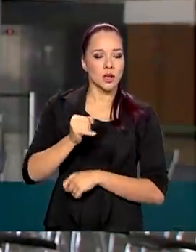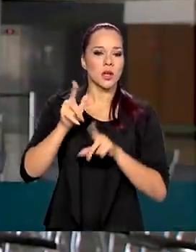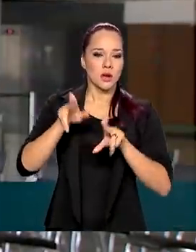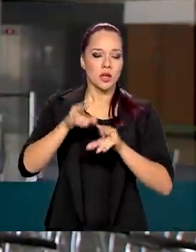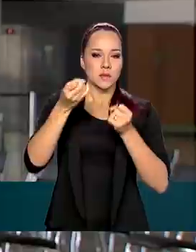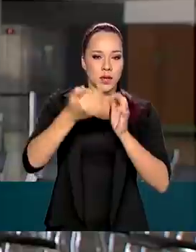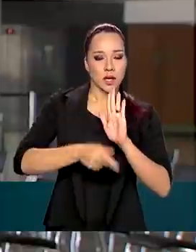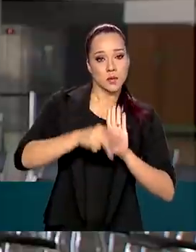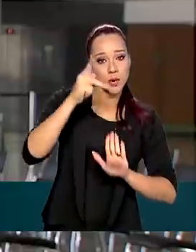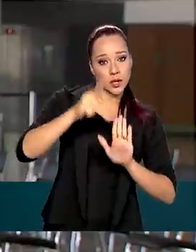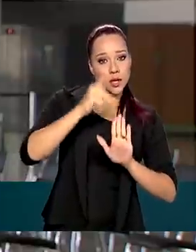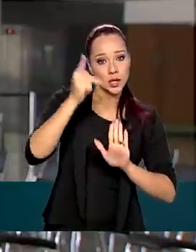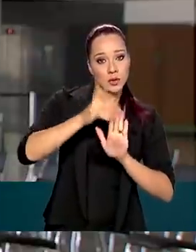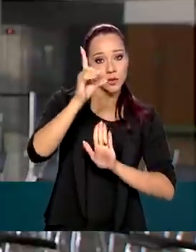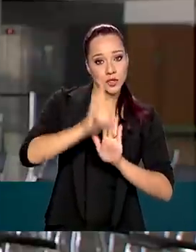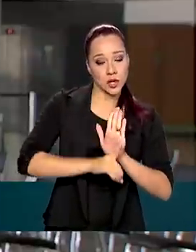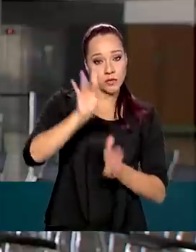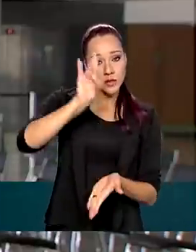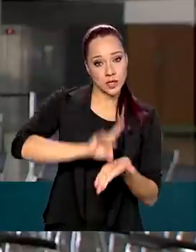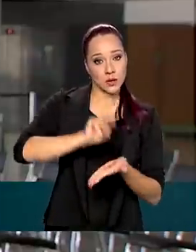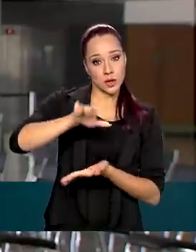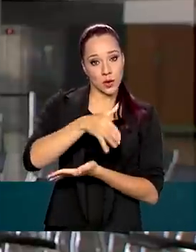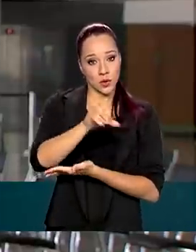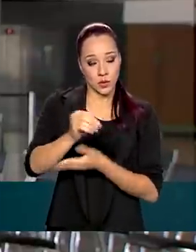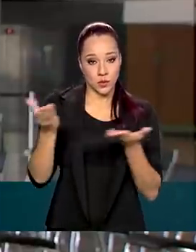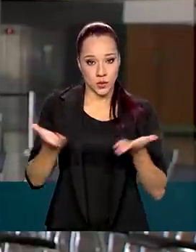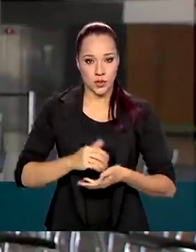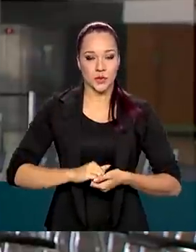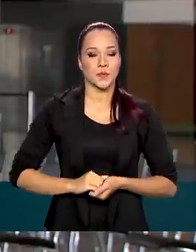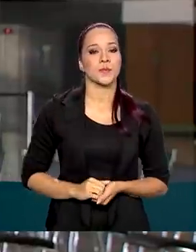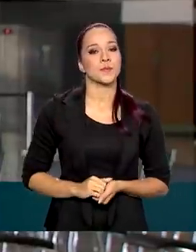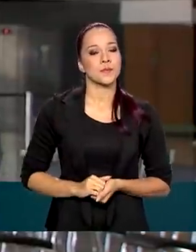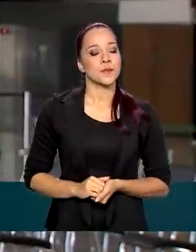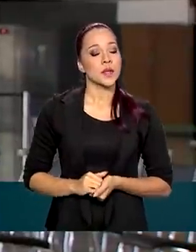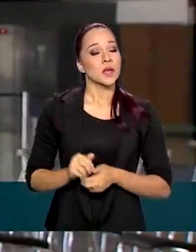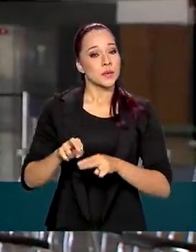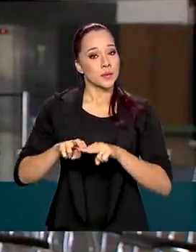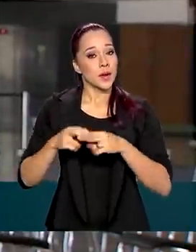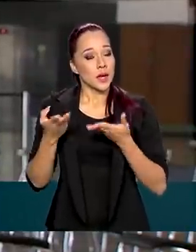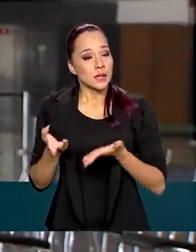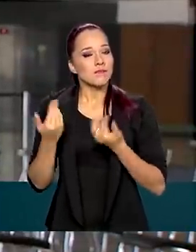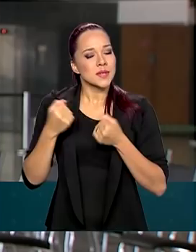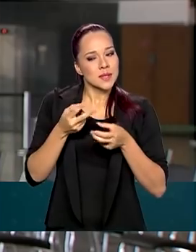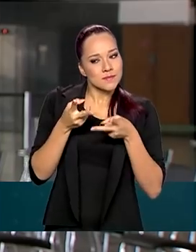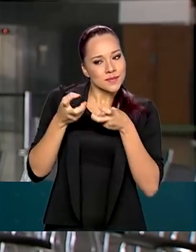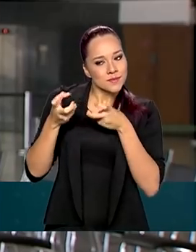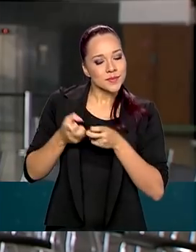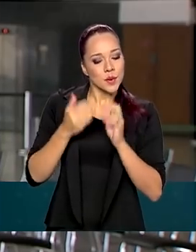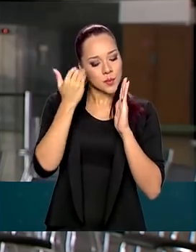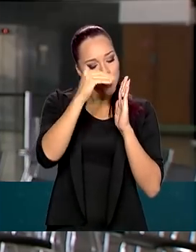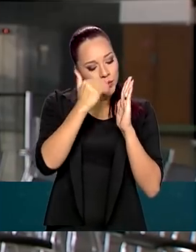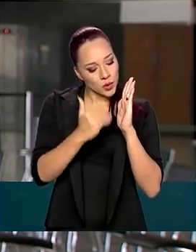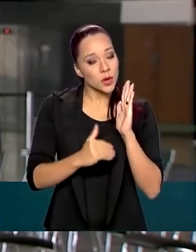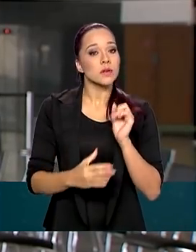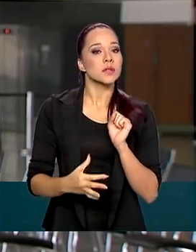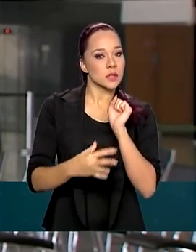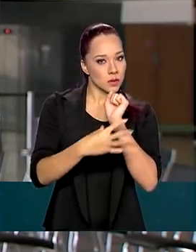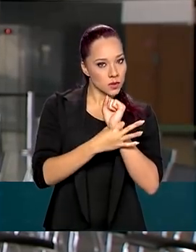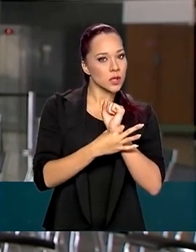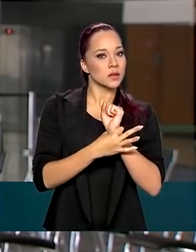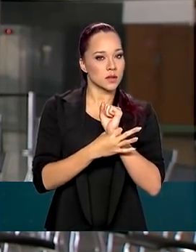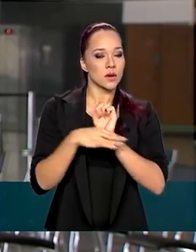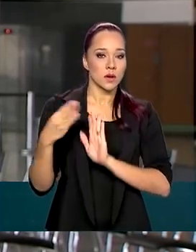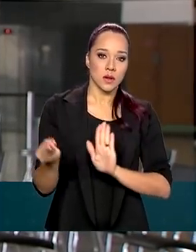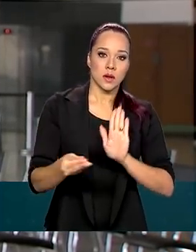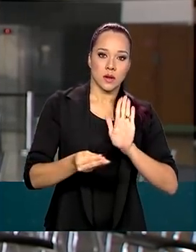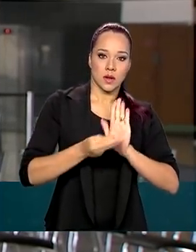uma portaria publicada no Diário Oficial da União de hoje. E para isso deverá ser observado um protocolo de segurança instituído